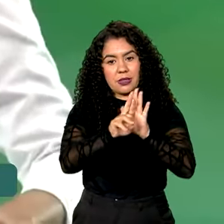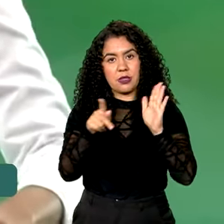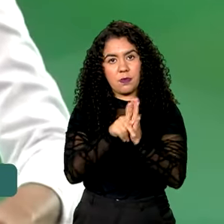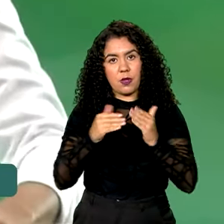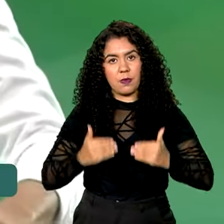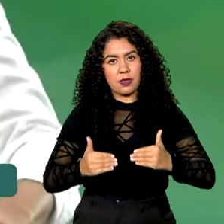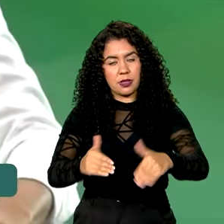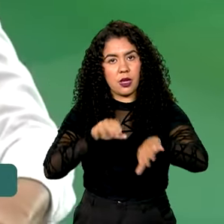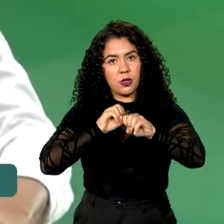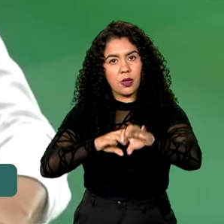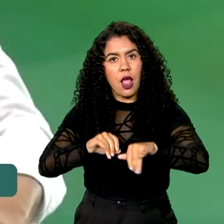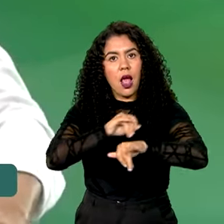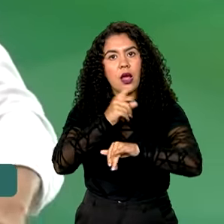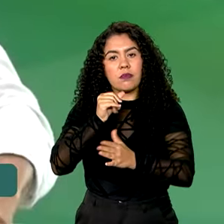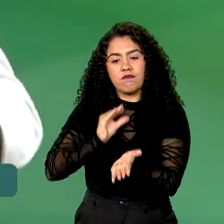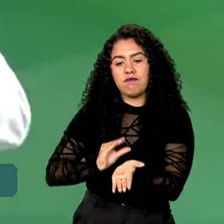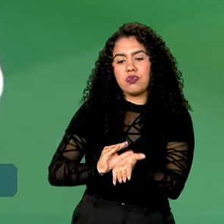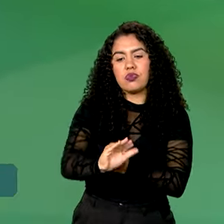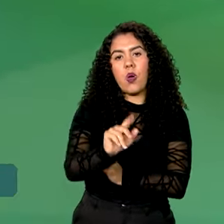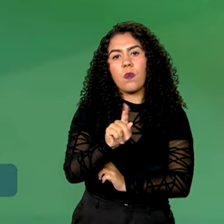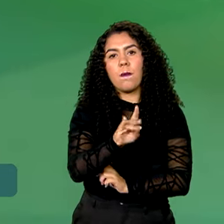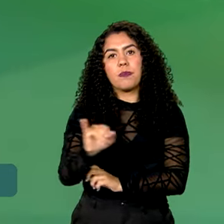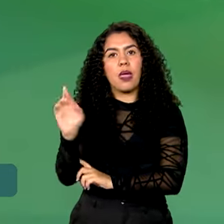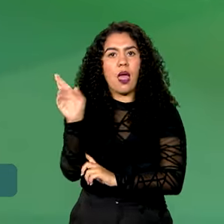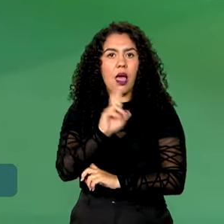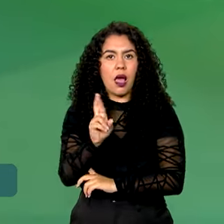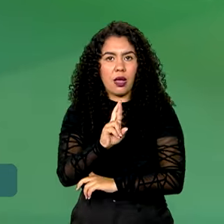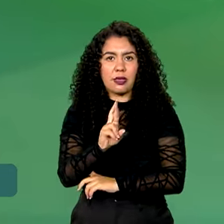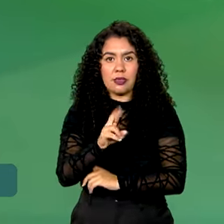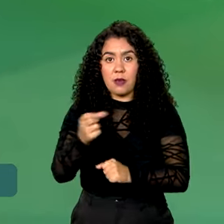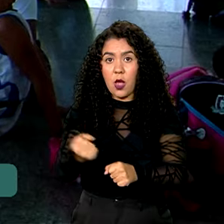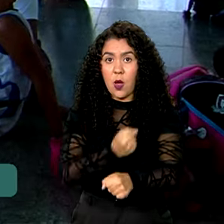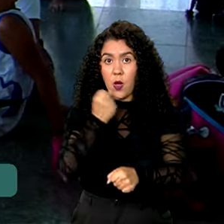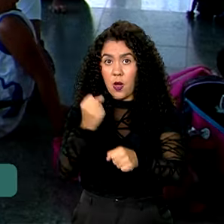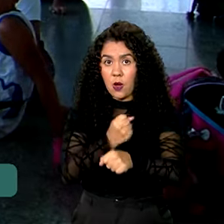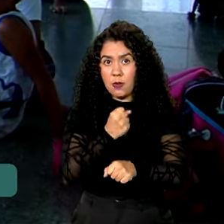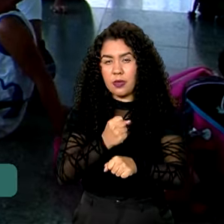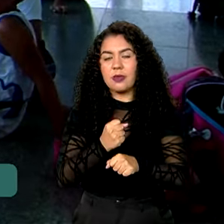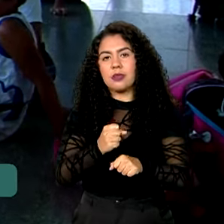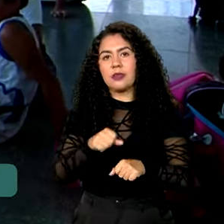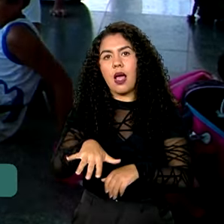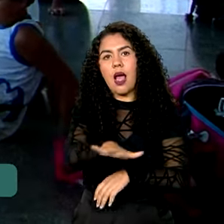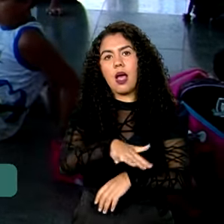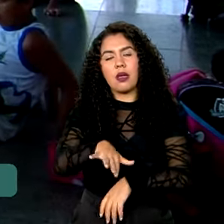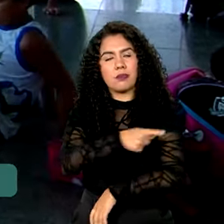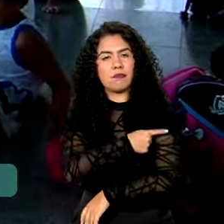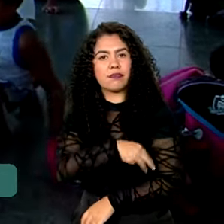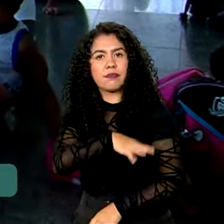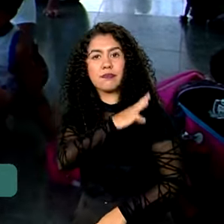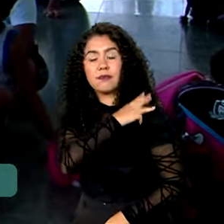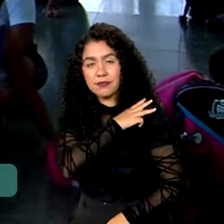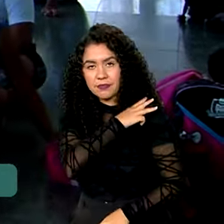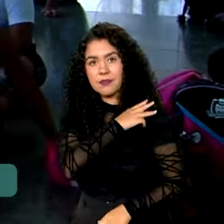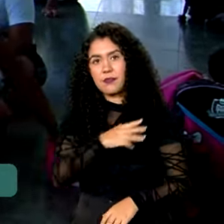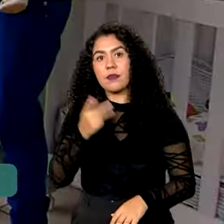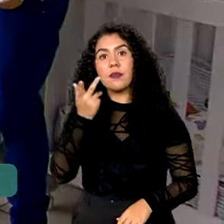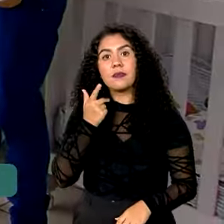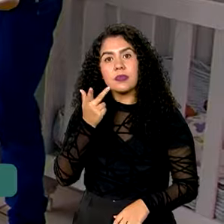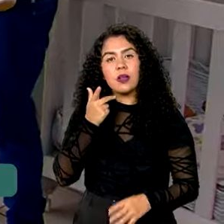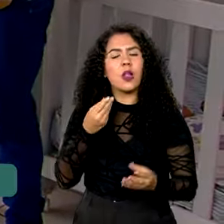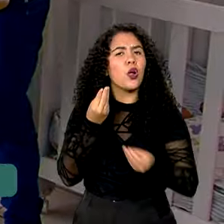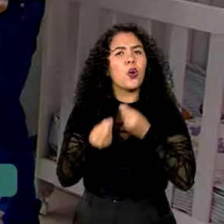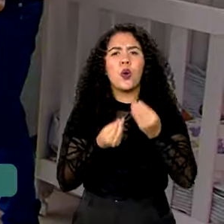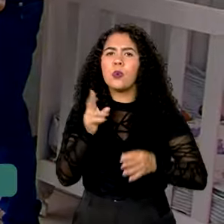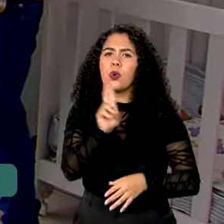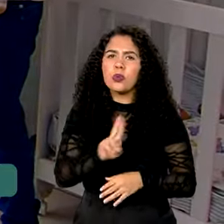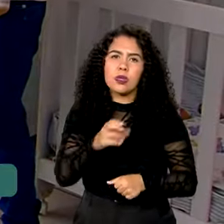bilhão de reais em investimentos em obras para educação no Ceará. Os recursos do novo PAC serão usados para